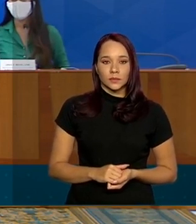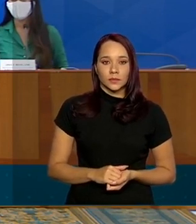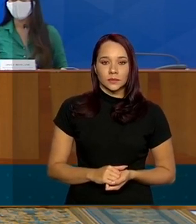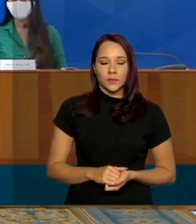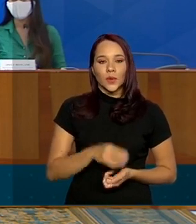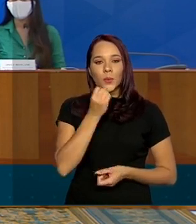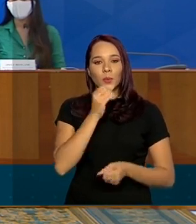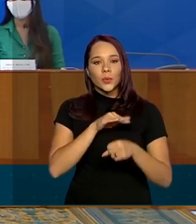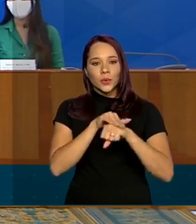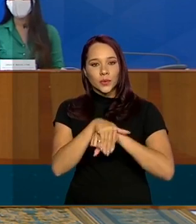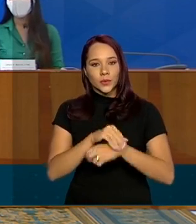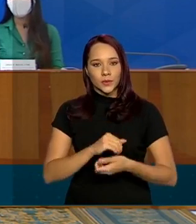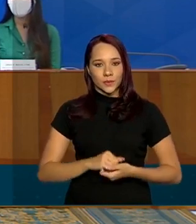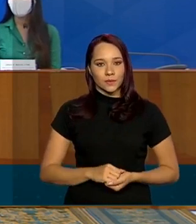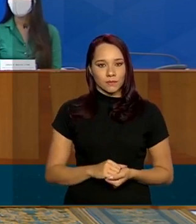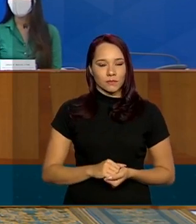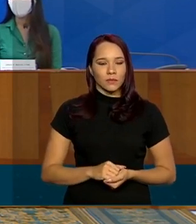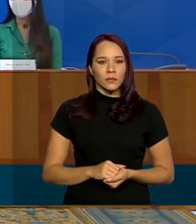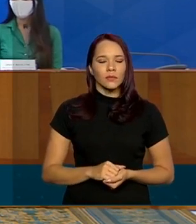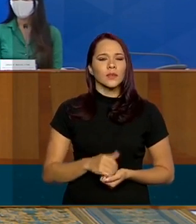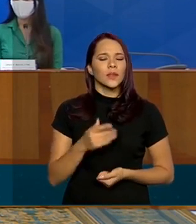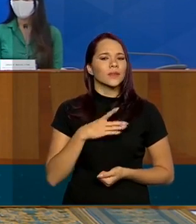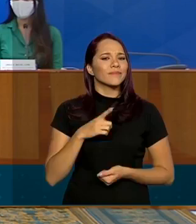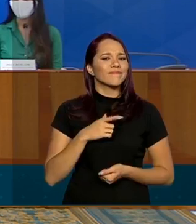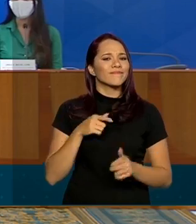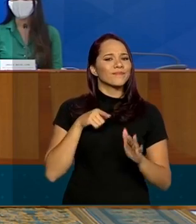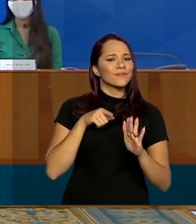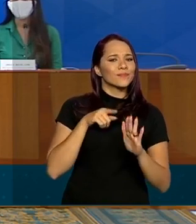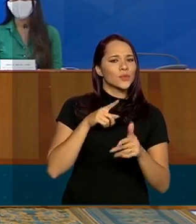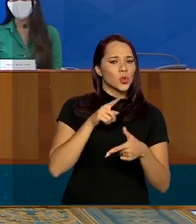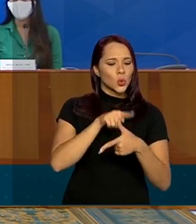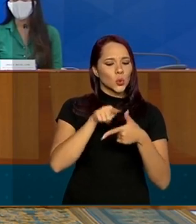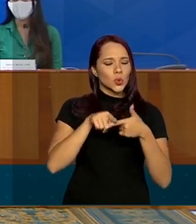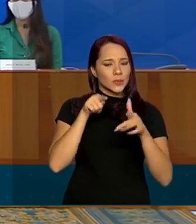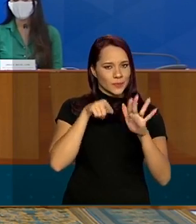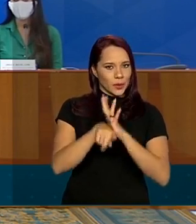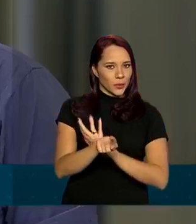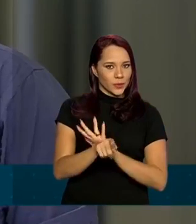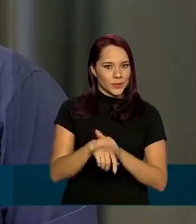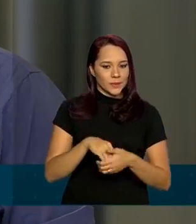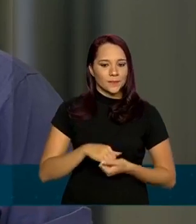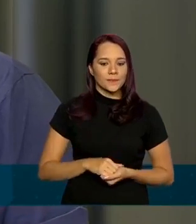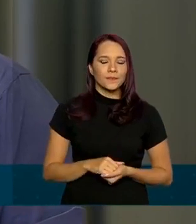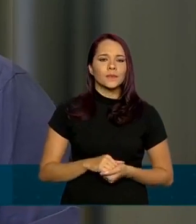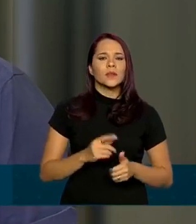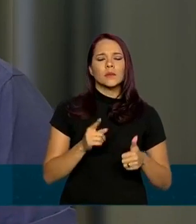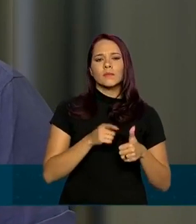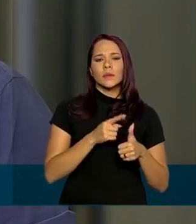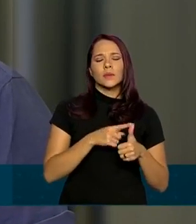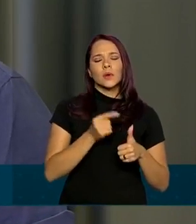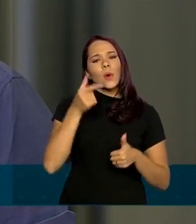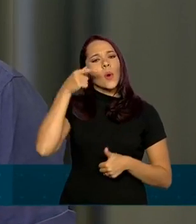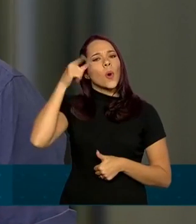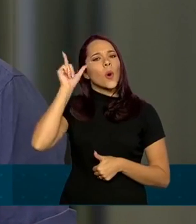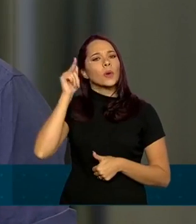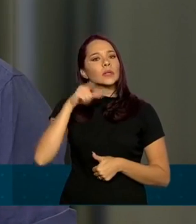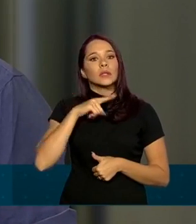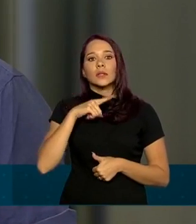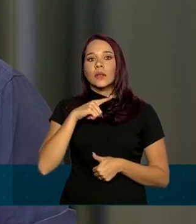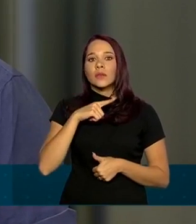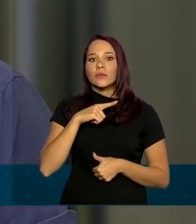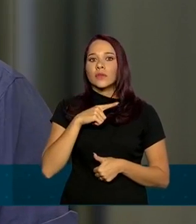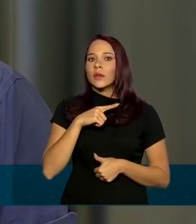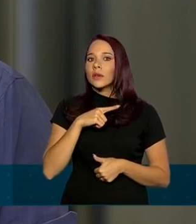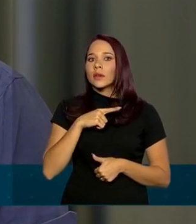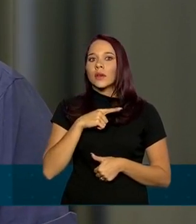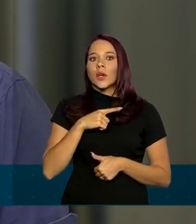boa noite eu tenho duas perguntas que são correlatas entre si primeiro ontem teve o recorde de